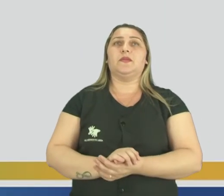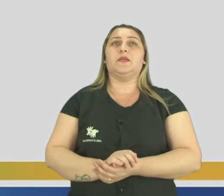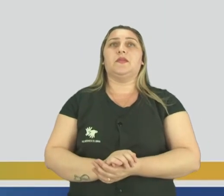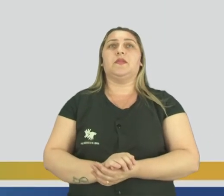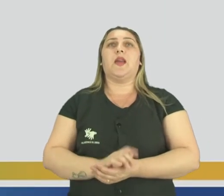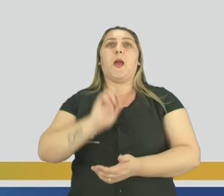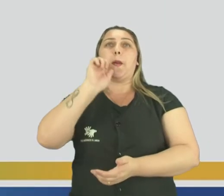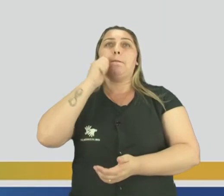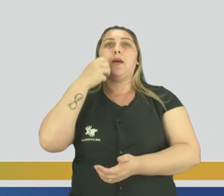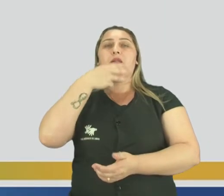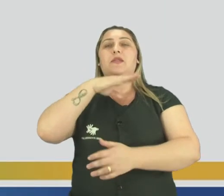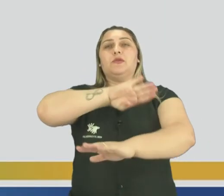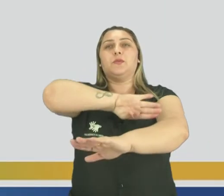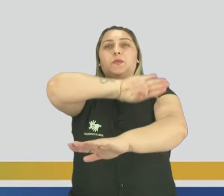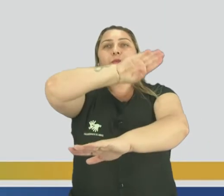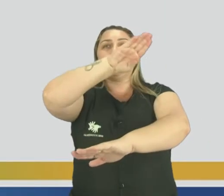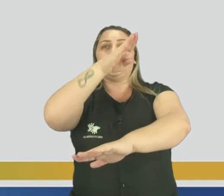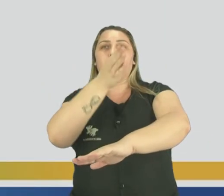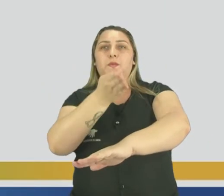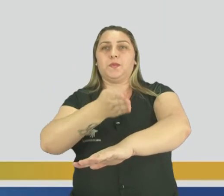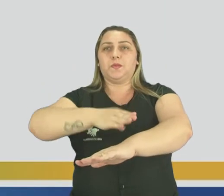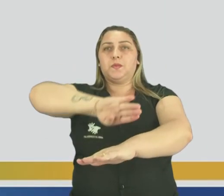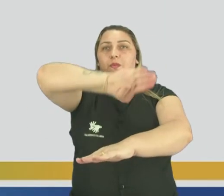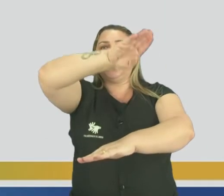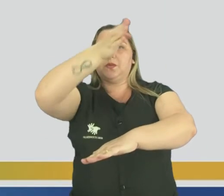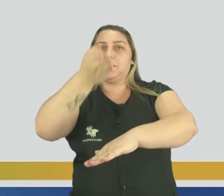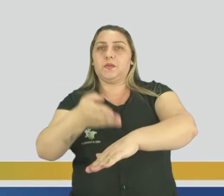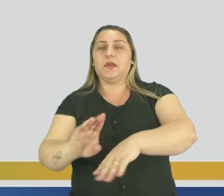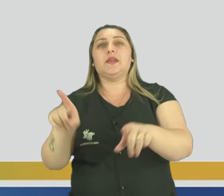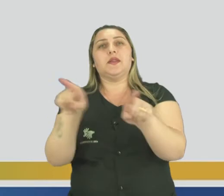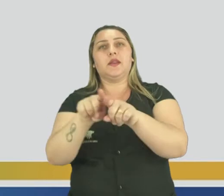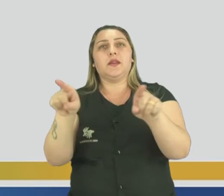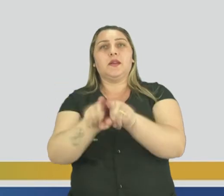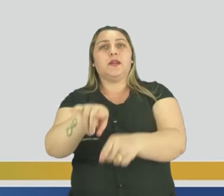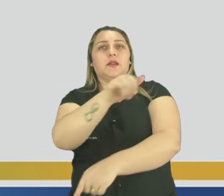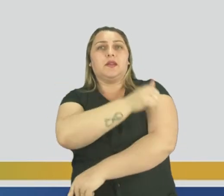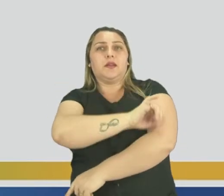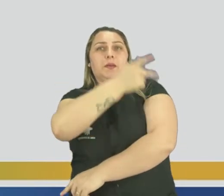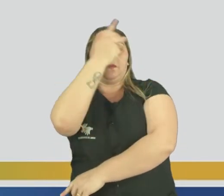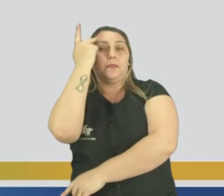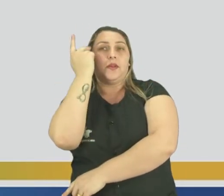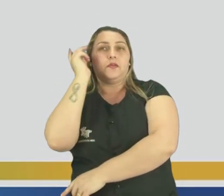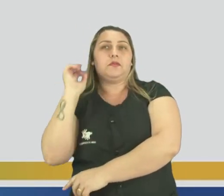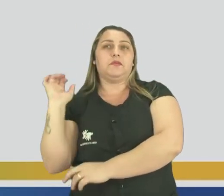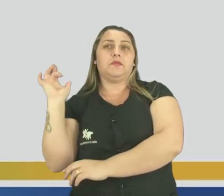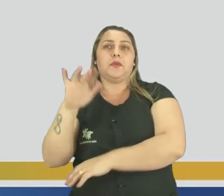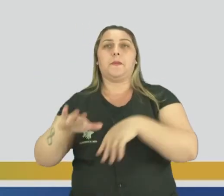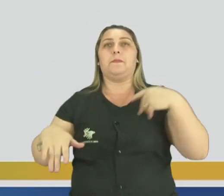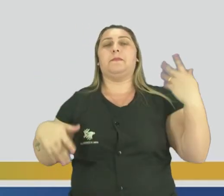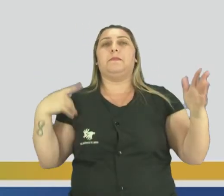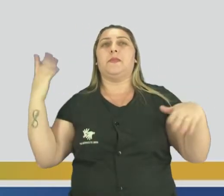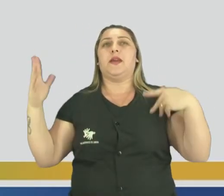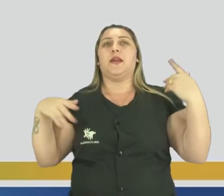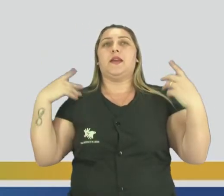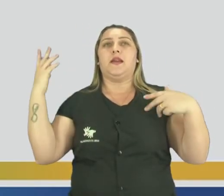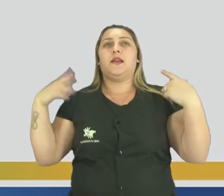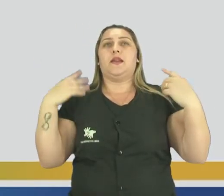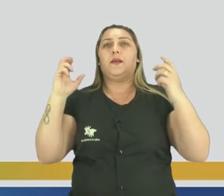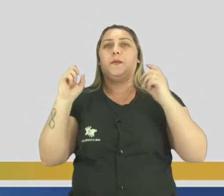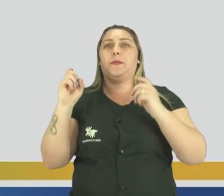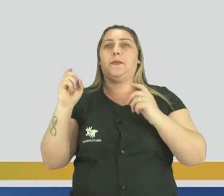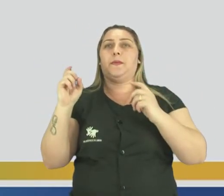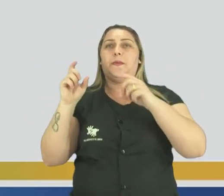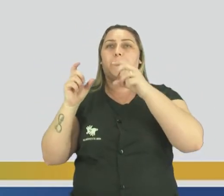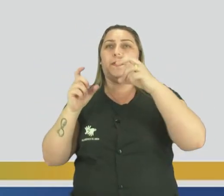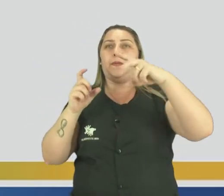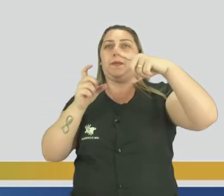o Pão de Açúcar, também no Rio de Janeiro. As pessoas vão passear, né? Nesse bondinho aí, tudo, de